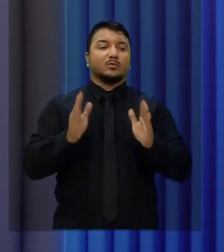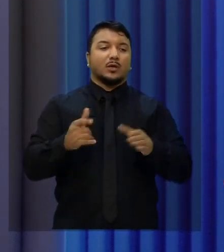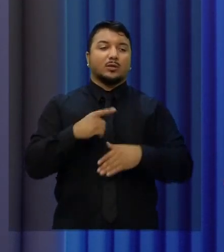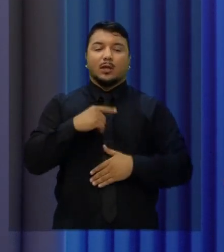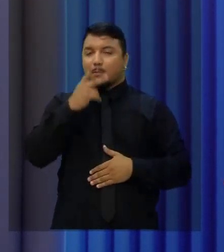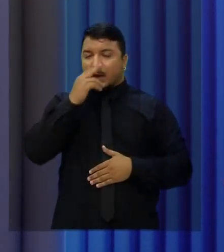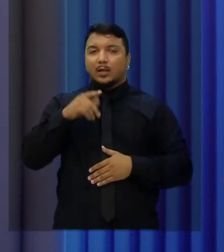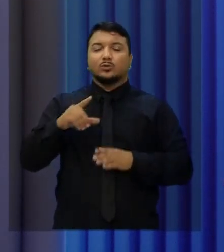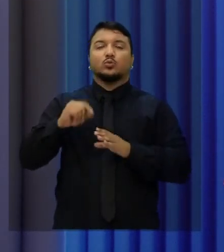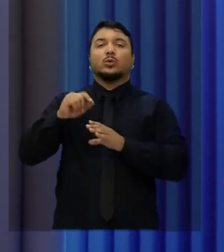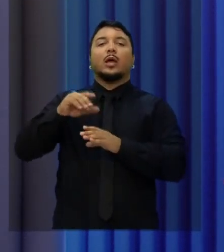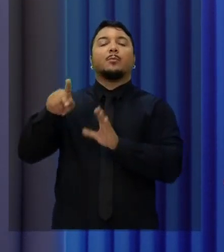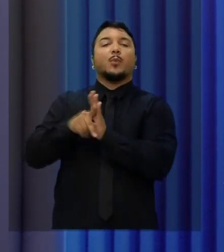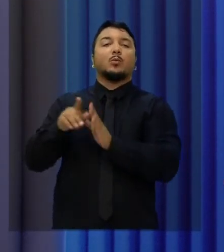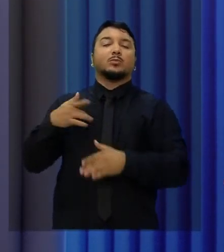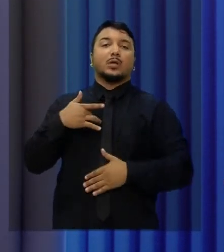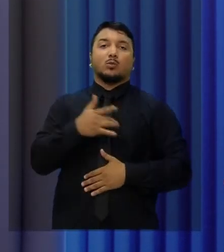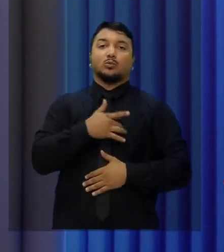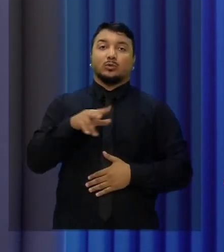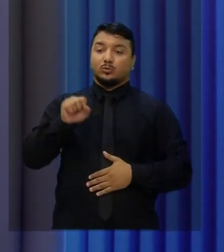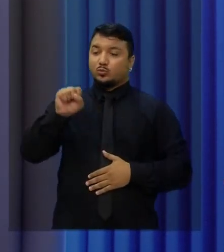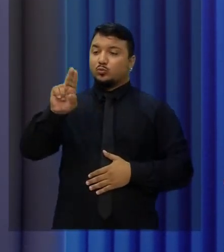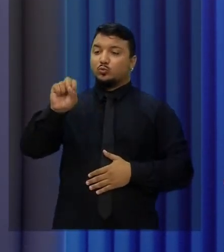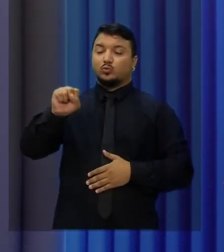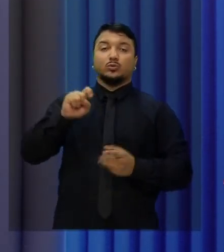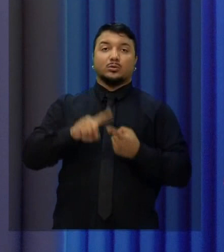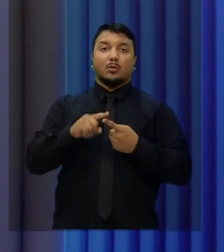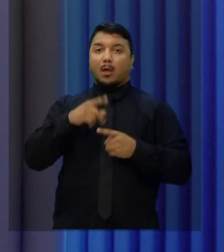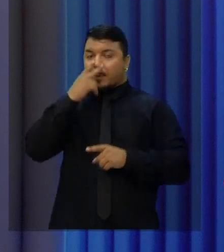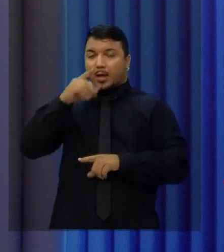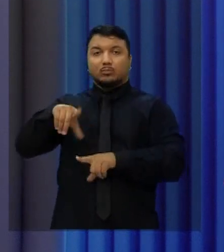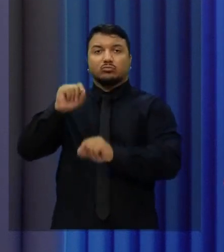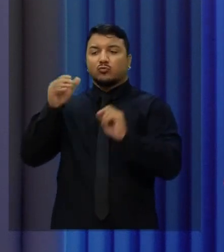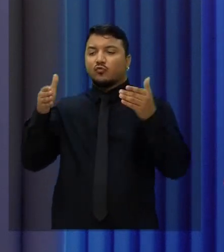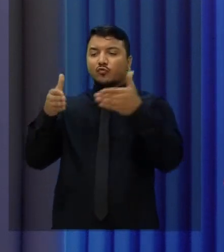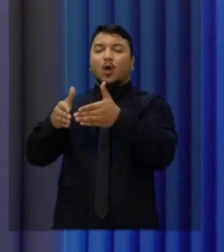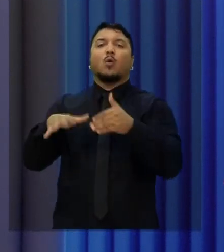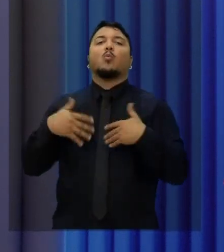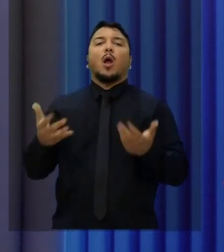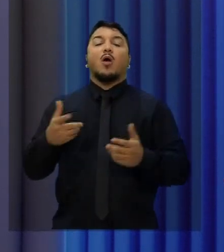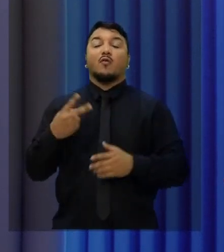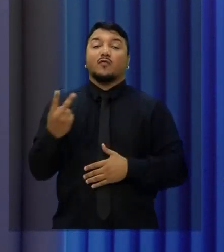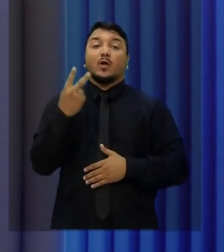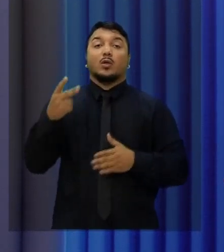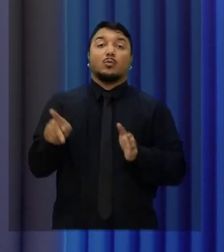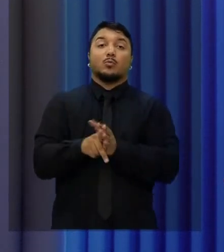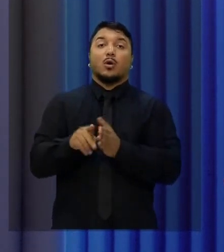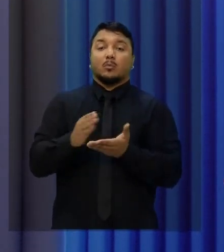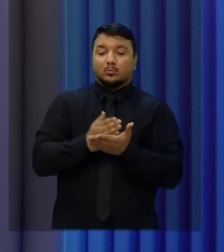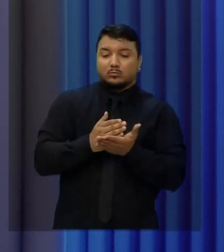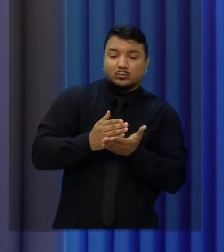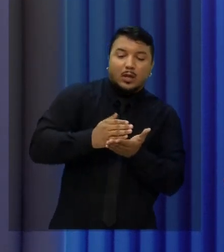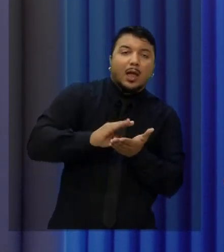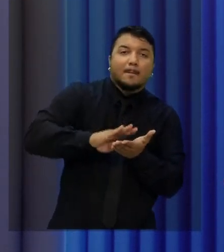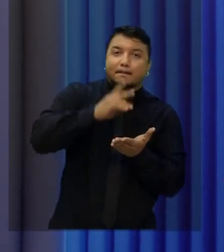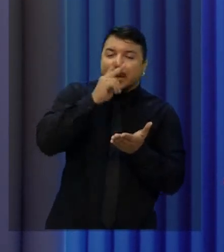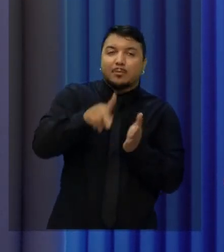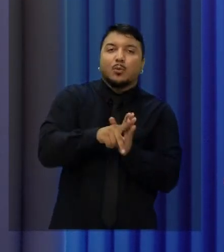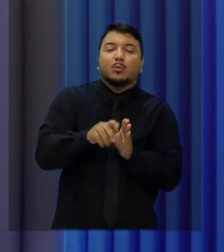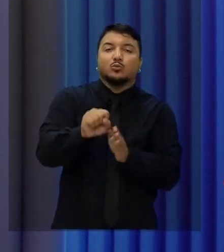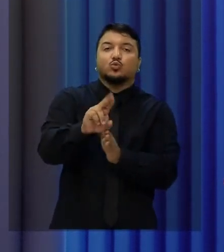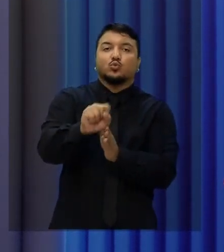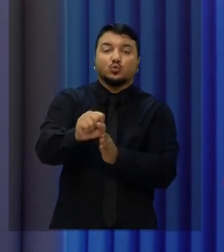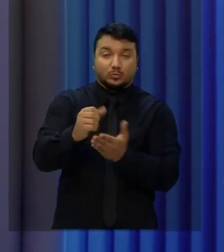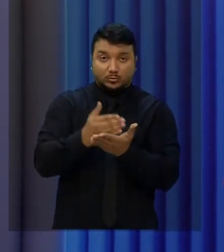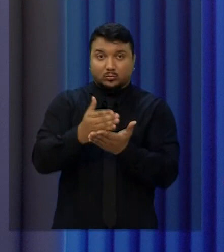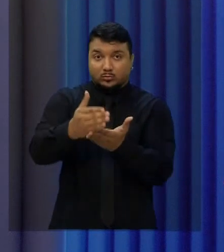Saúde, que vai beneficiar o SUS e os prêmios que vão ser destinados. Parte do valor vai vir para o SUS, tanto para o governo do Estado, será como para as